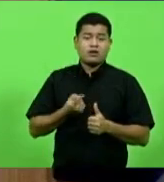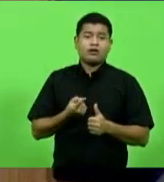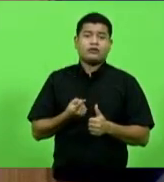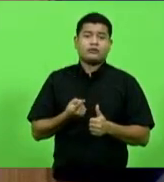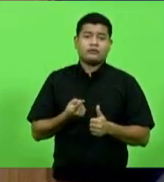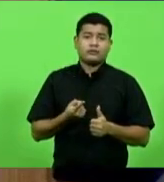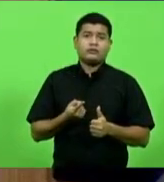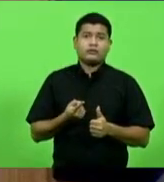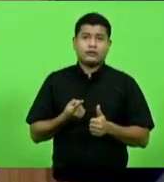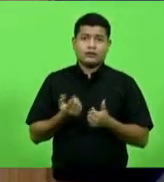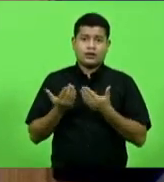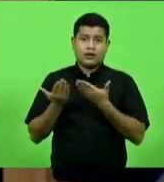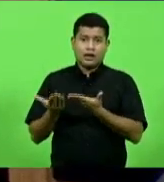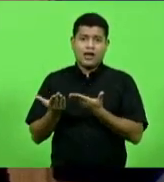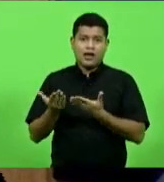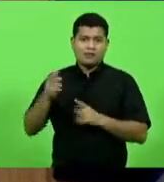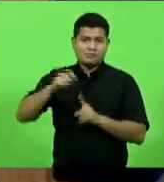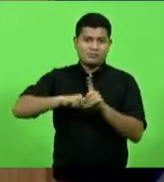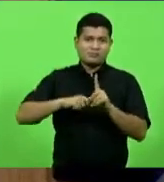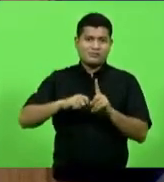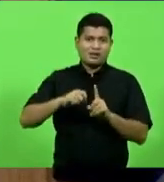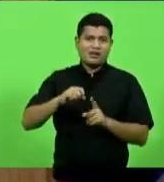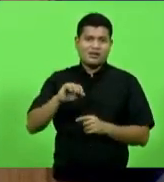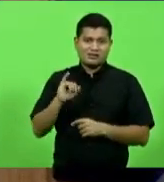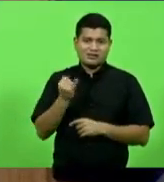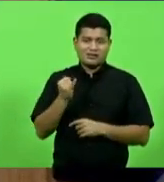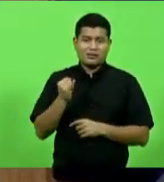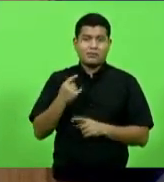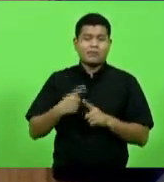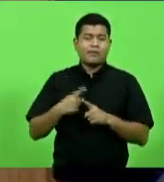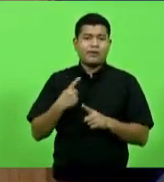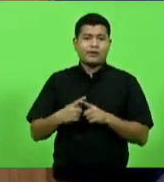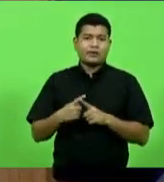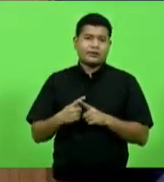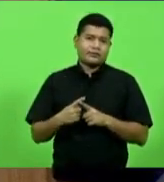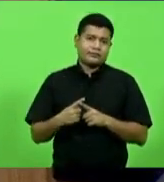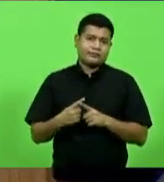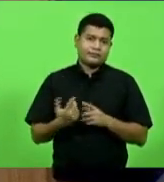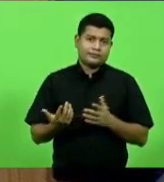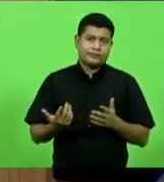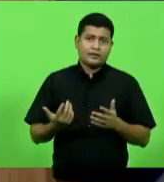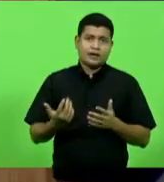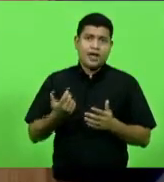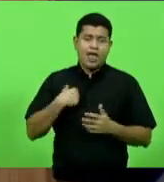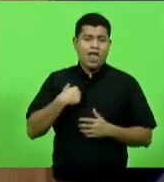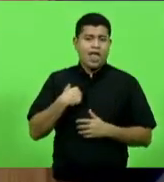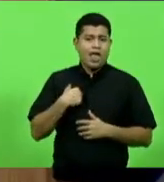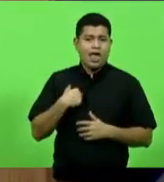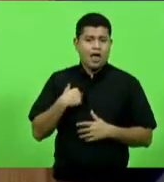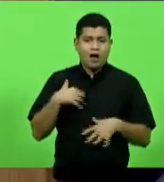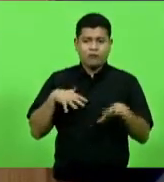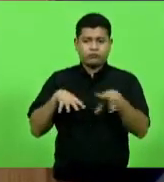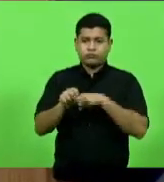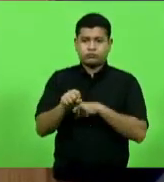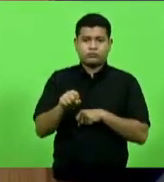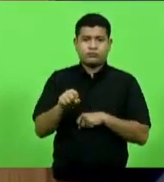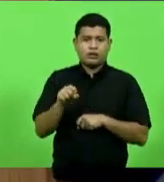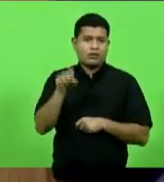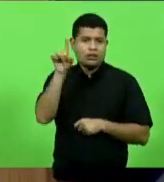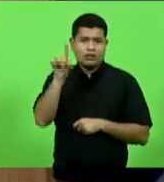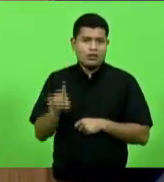aquele do mês de janeiro. Porque, tecnicamente, eu que não sou formado em direito é até simples